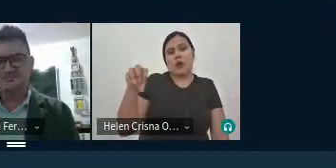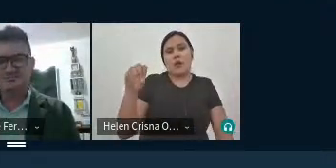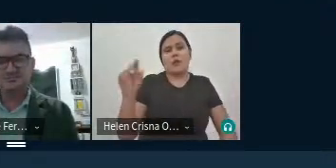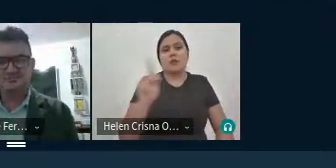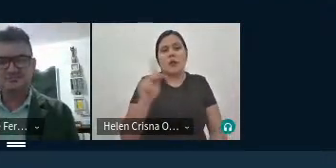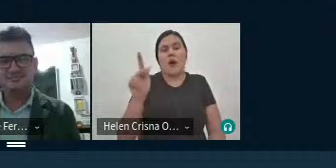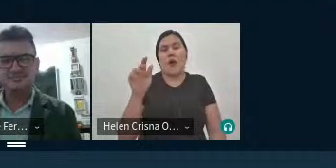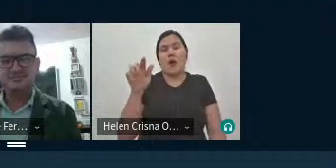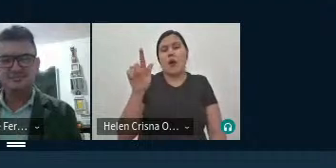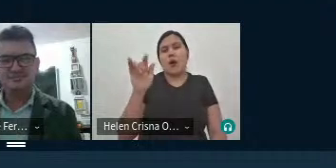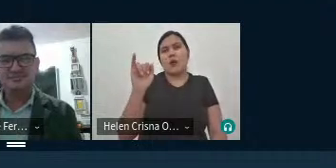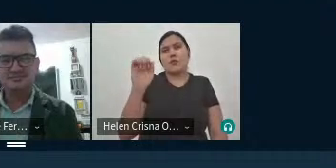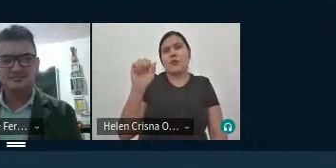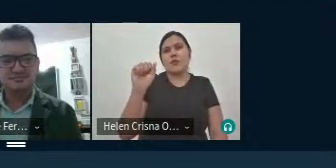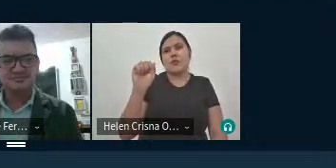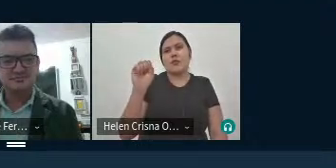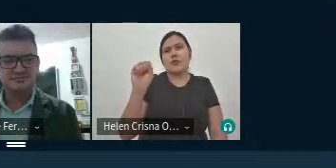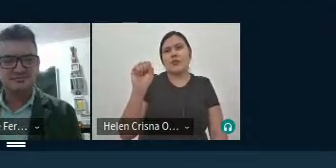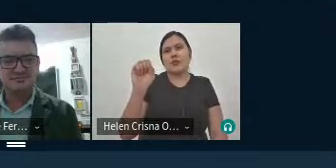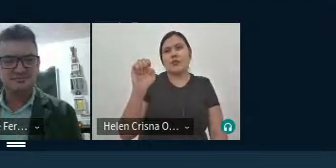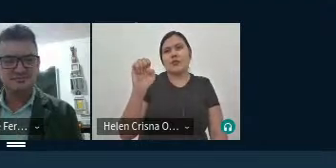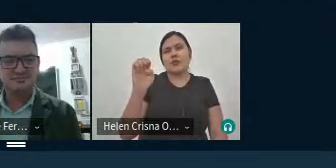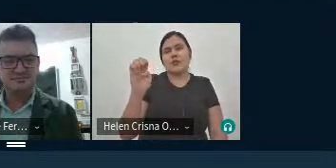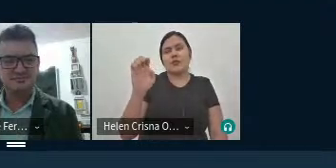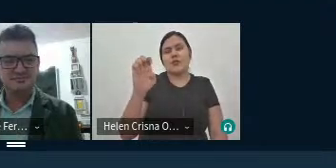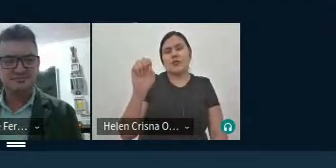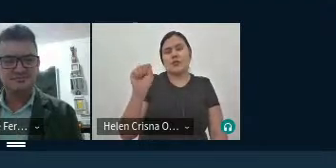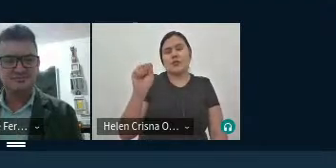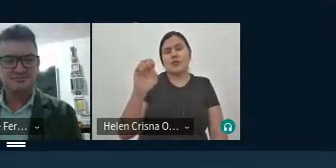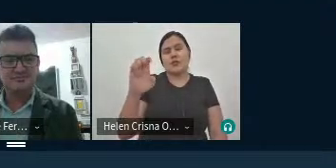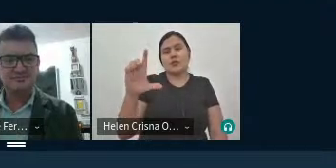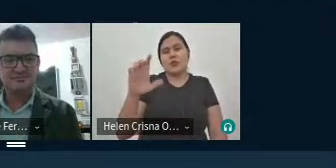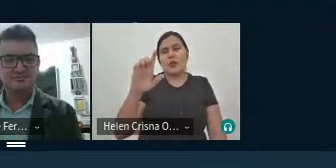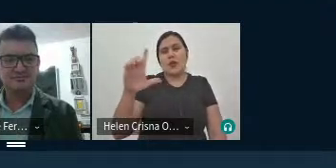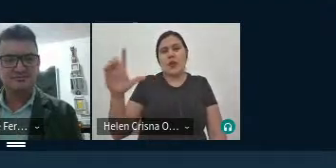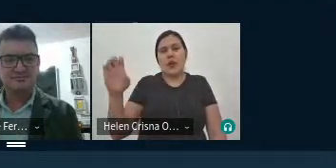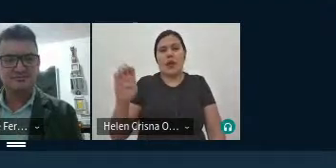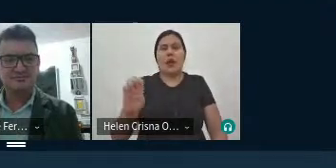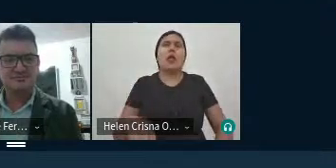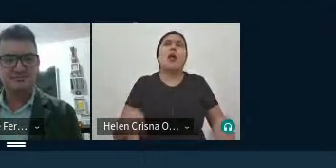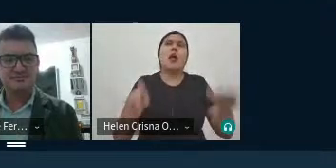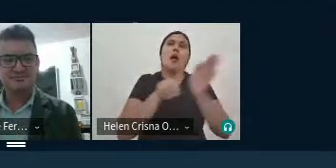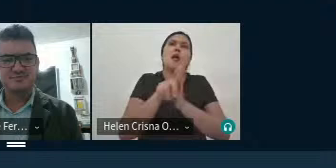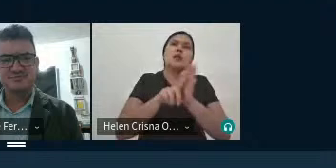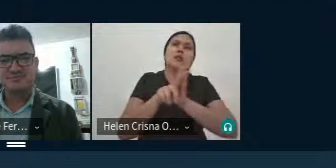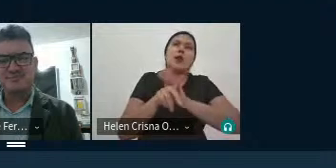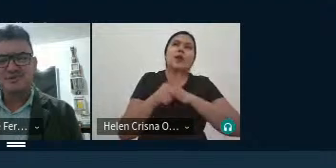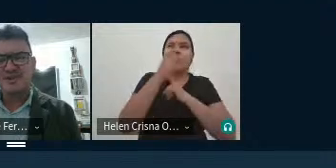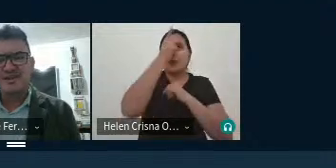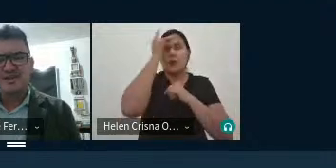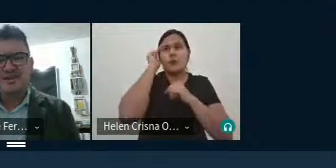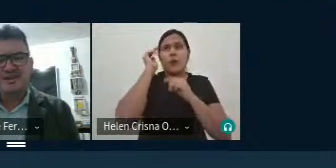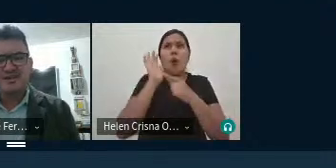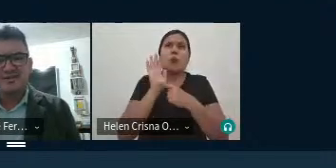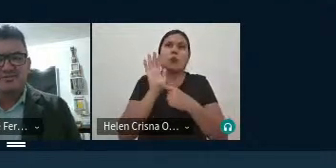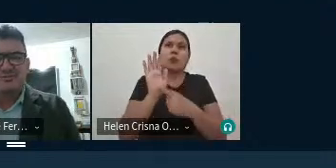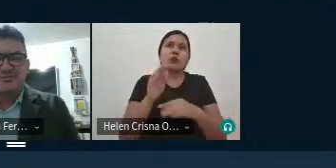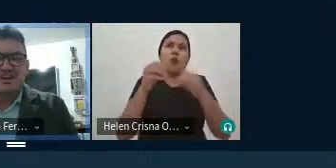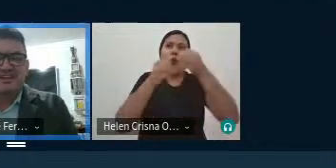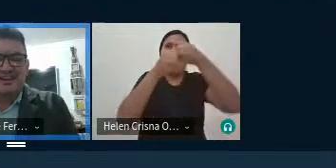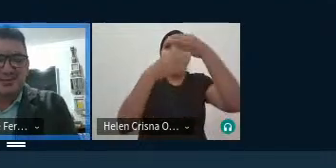algumas algumas alguns questionamentos aqui que o pessoal deixou registrado vamos ver